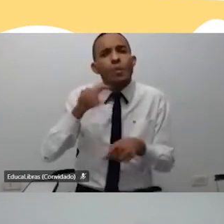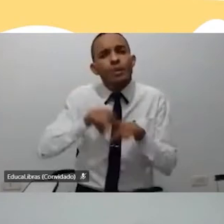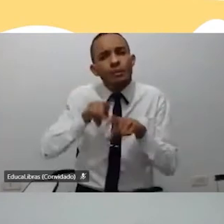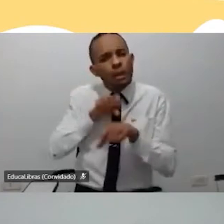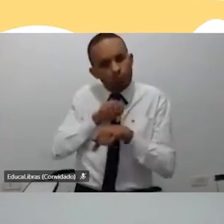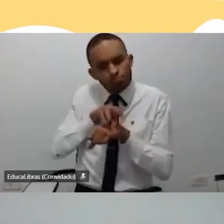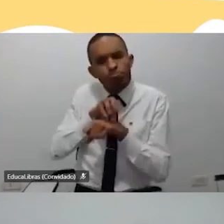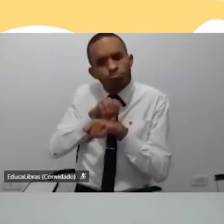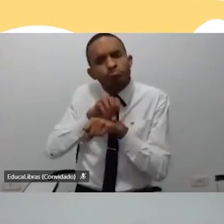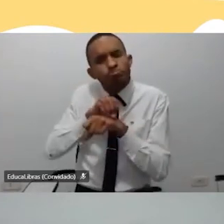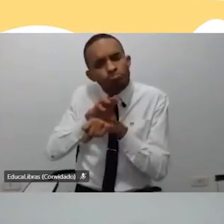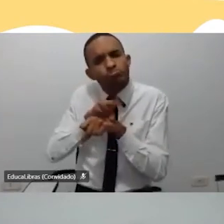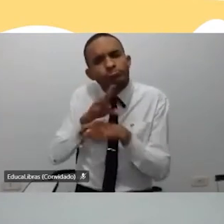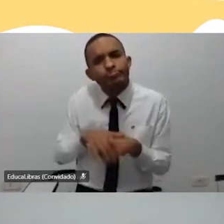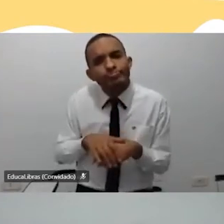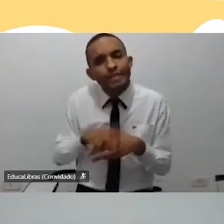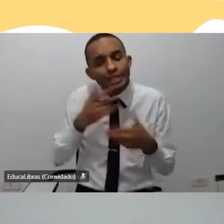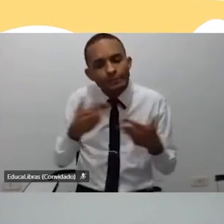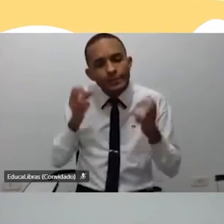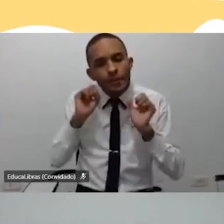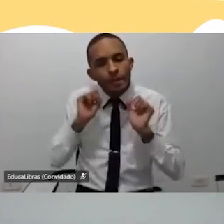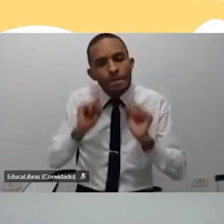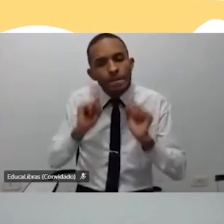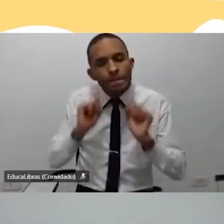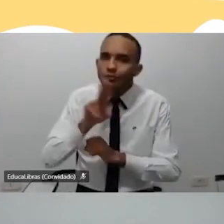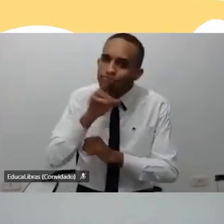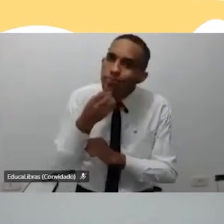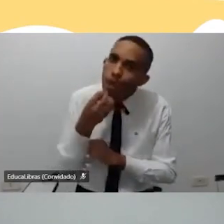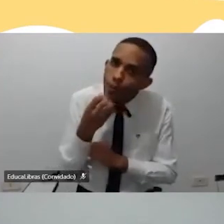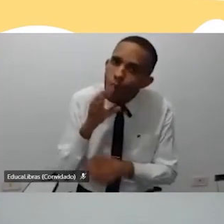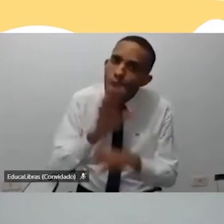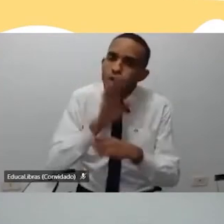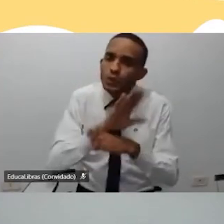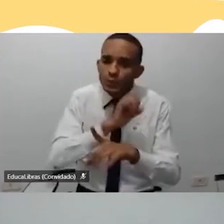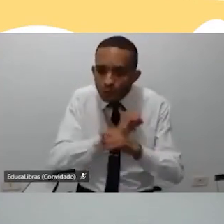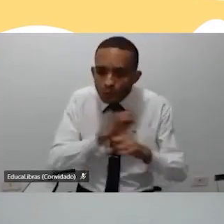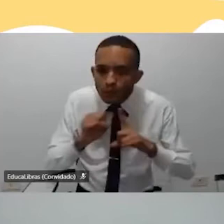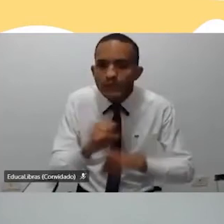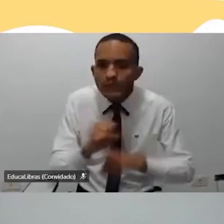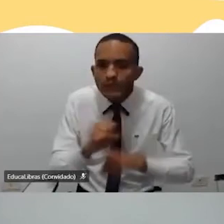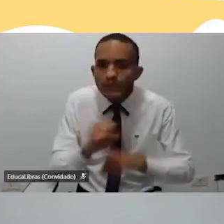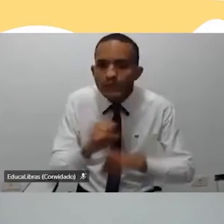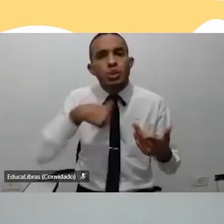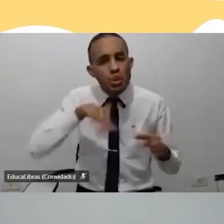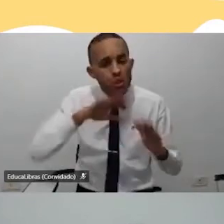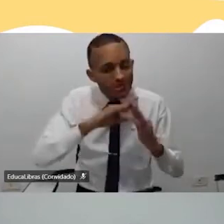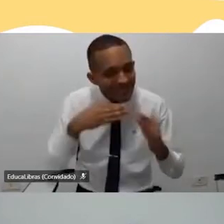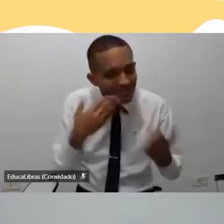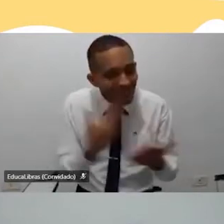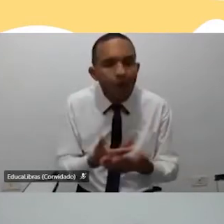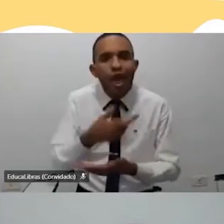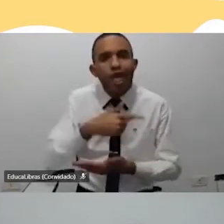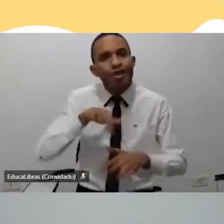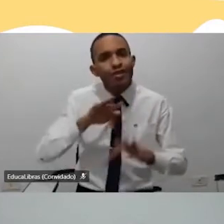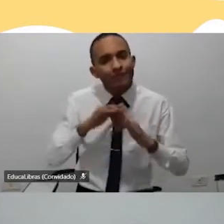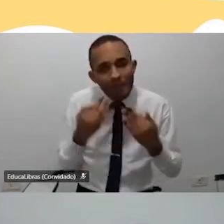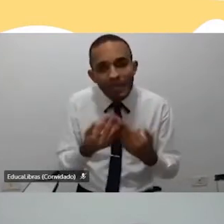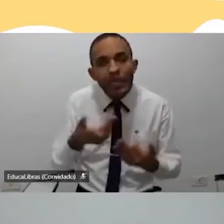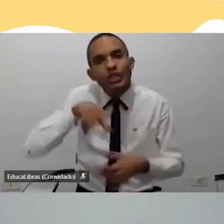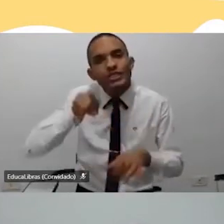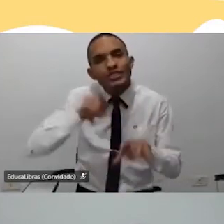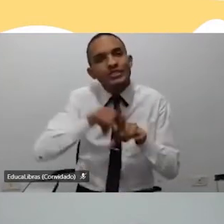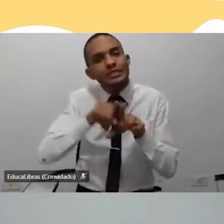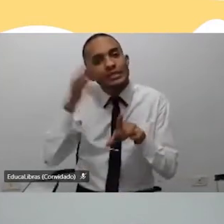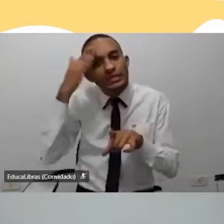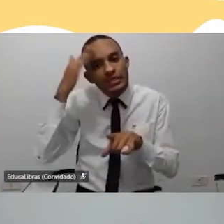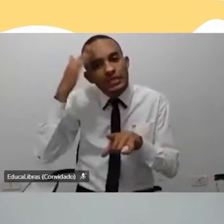conhecimento, muitas coisas que podem ser úteis e são úteis para a nossa sociedade, para a nossa escola, para a nossa família e como eles têm que entender